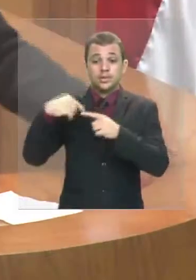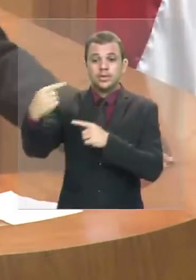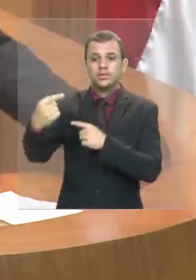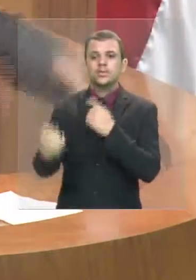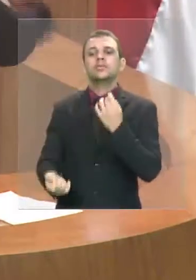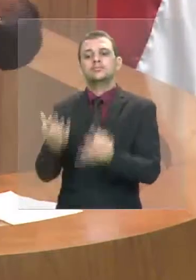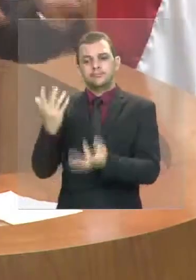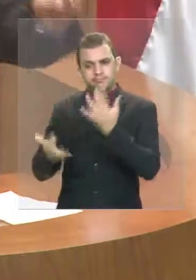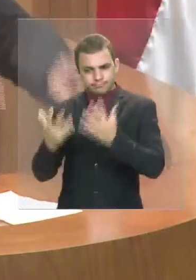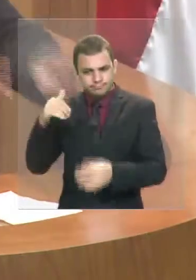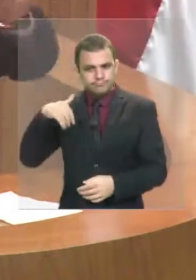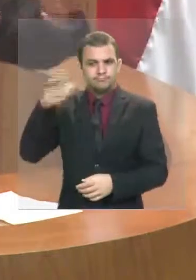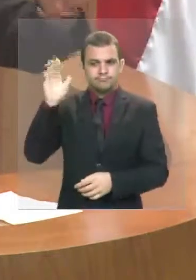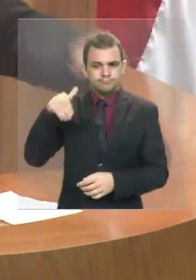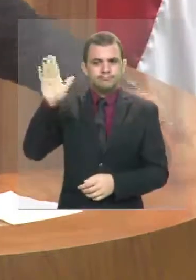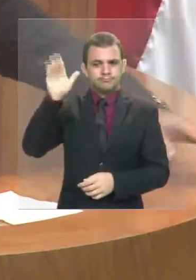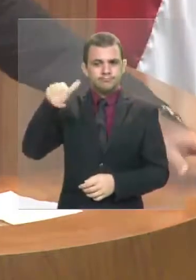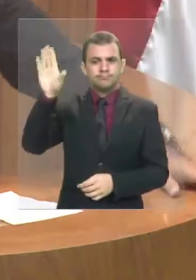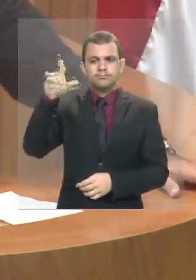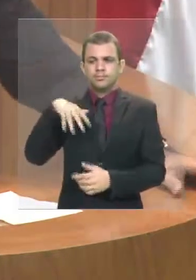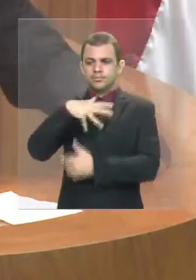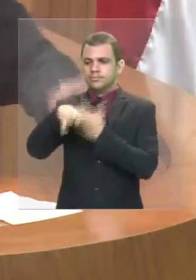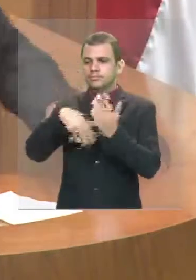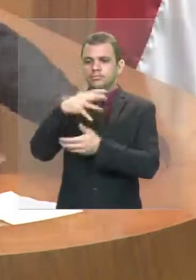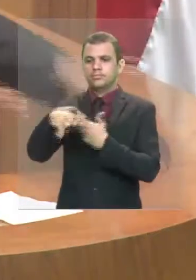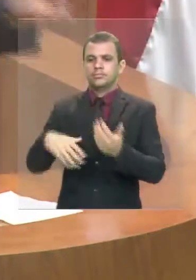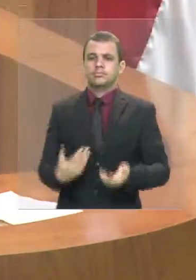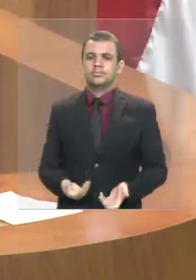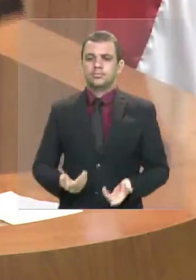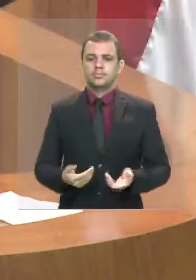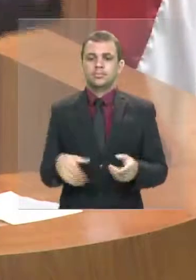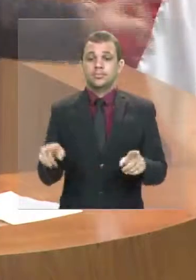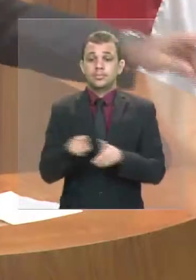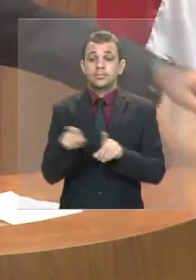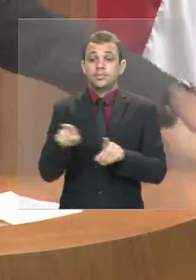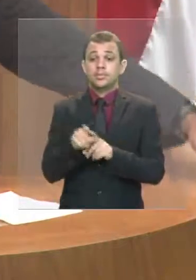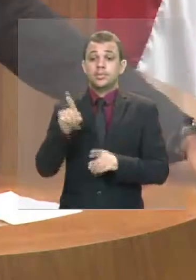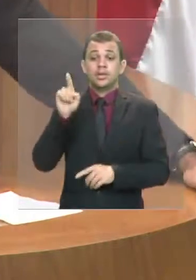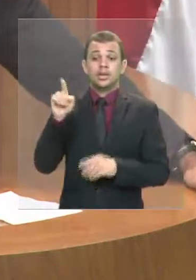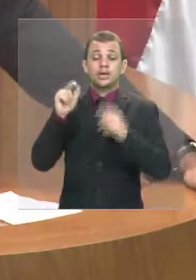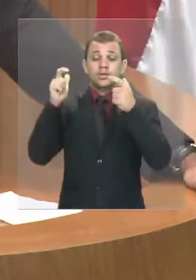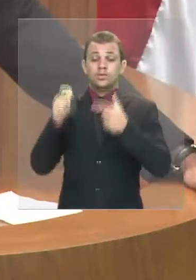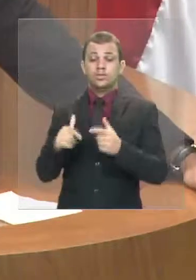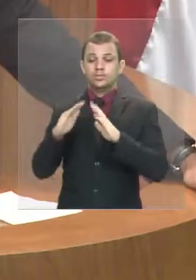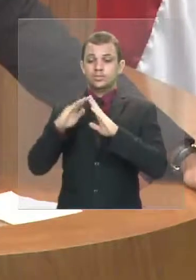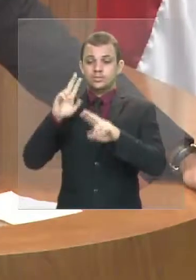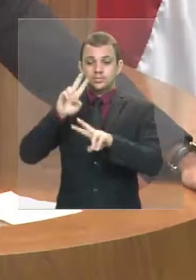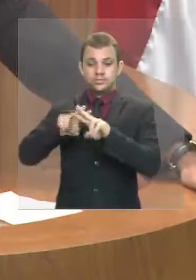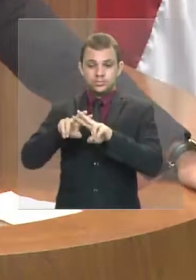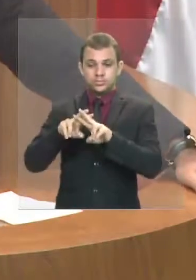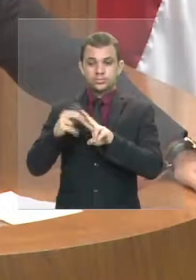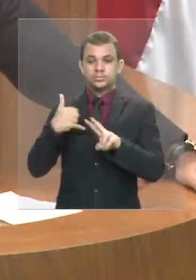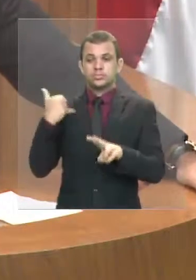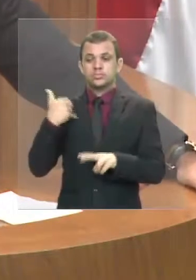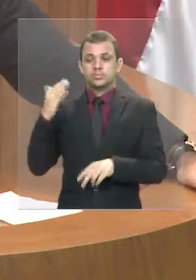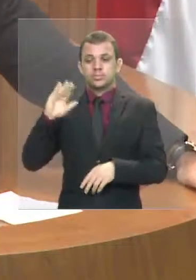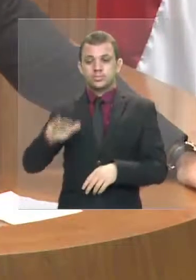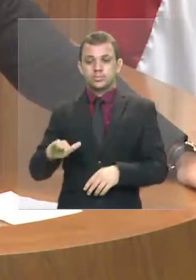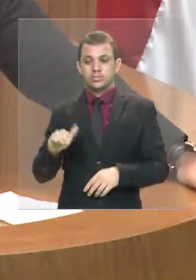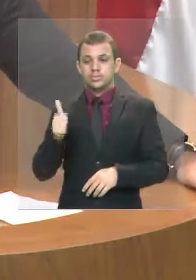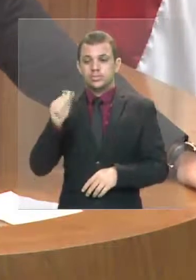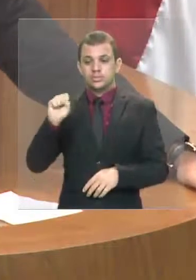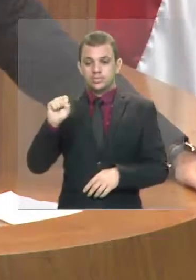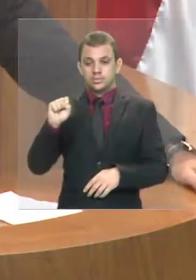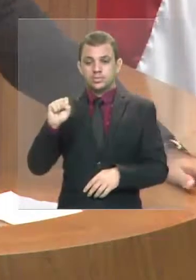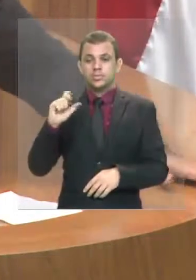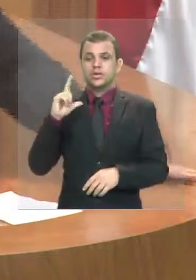fogo. Aí que foram para a rua, aí que foi a baderna. E de quebra ainda fugiu mais 25 detentos, menores de idade. Deputado, V. Exª, você me